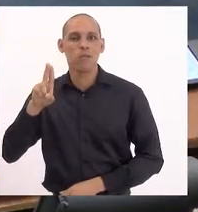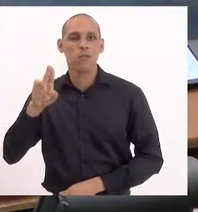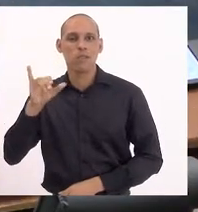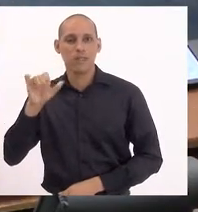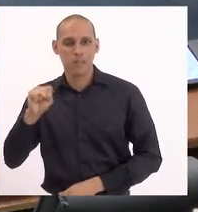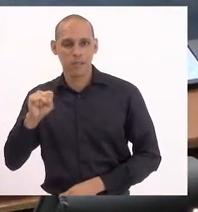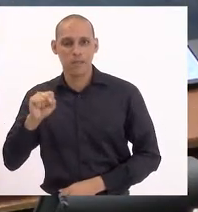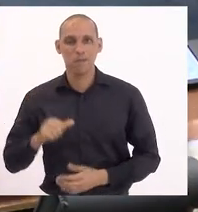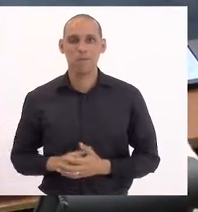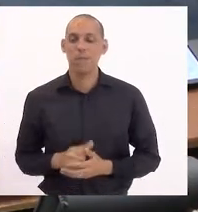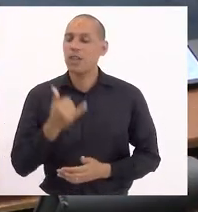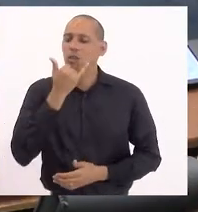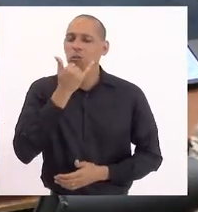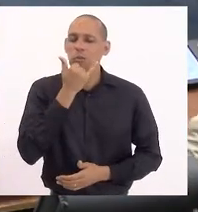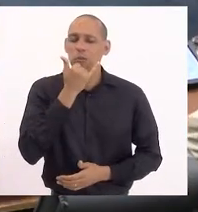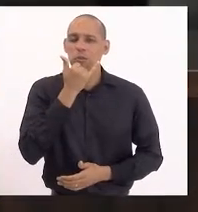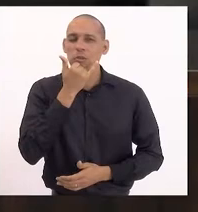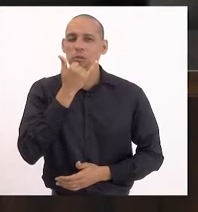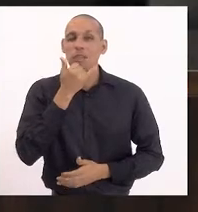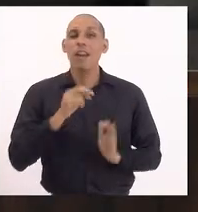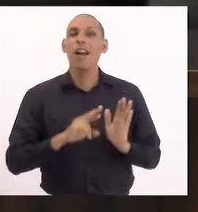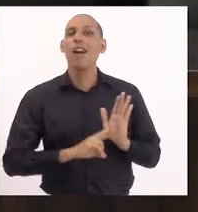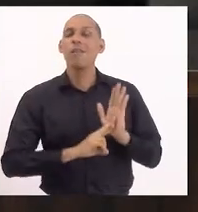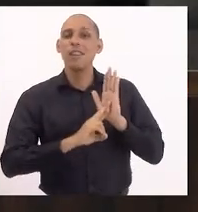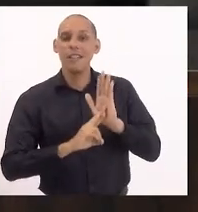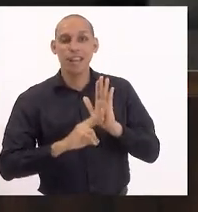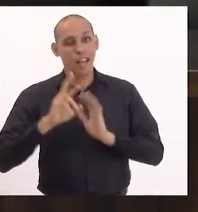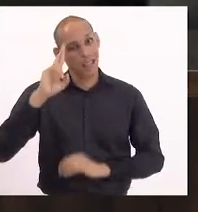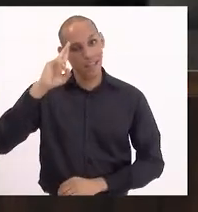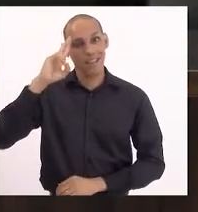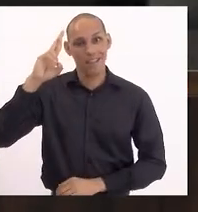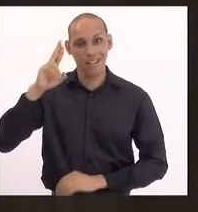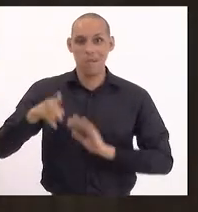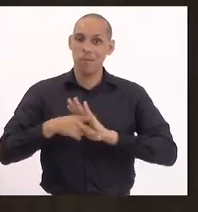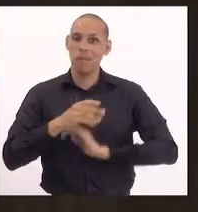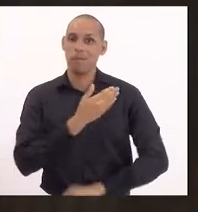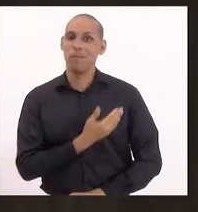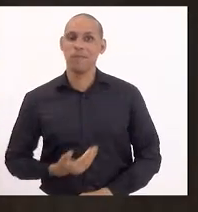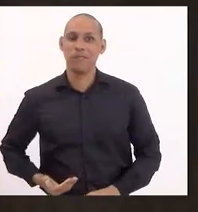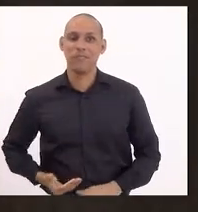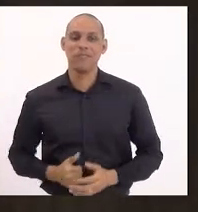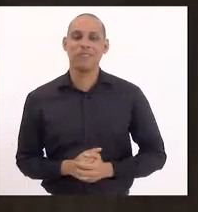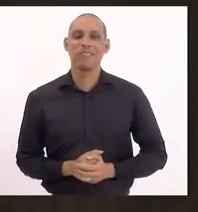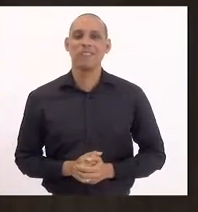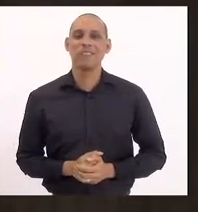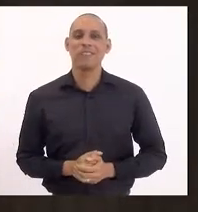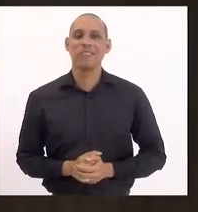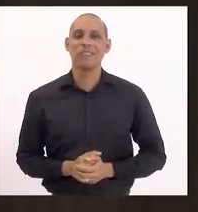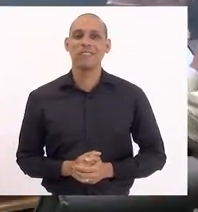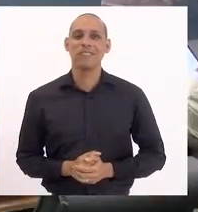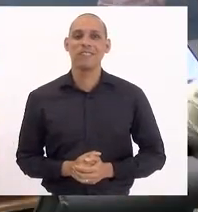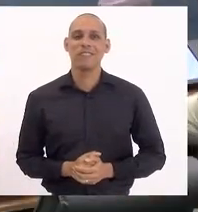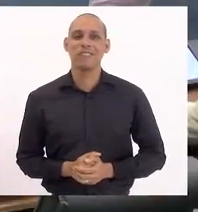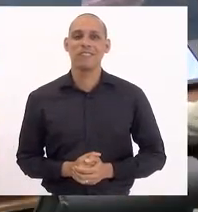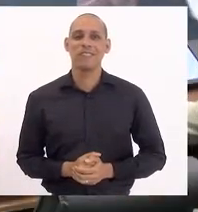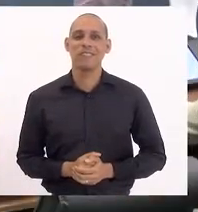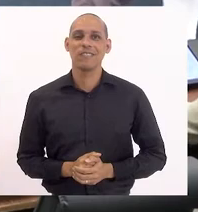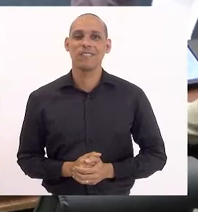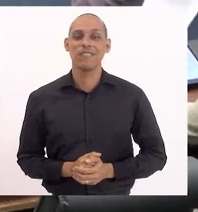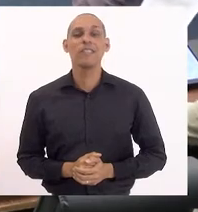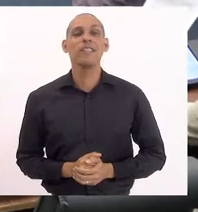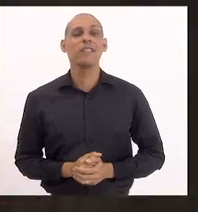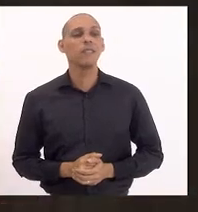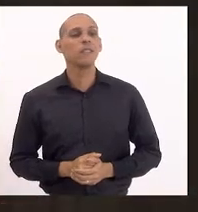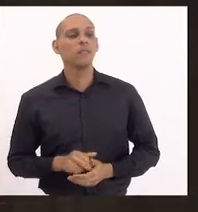Ou, perdão, representando o líder do governo. Grande Luiz. Senhor presidente